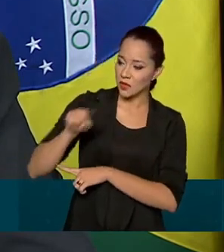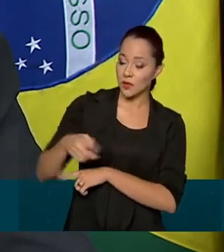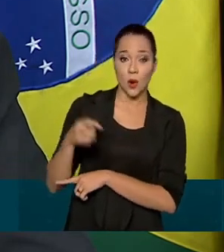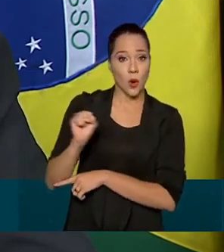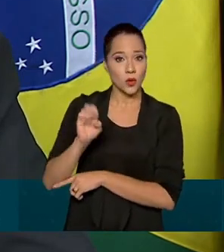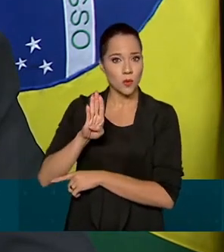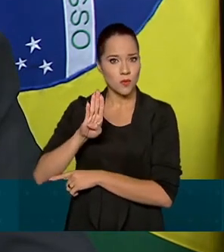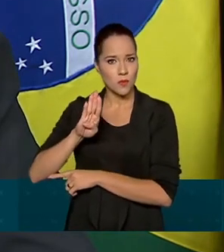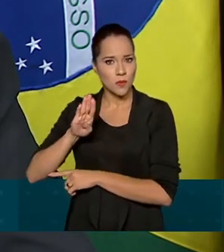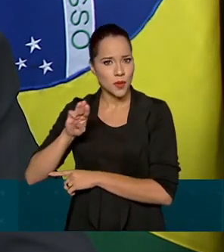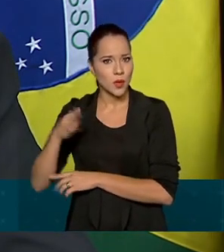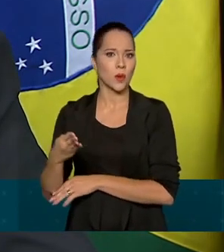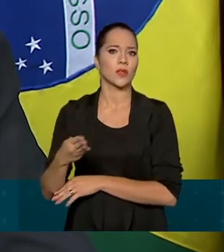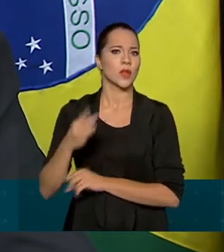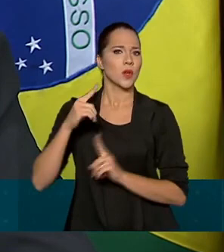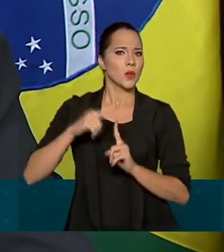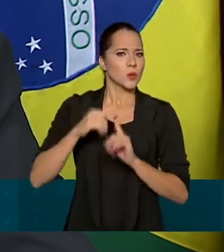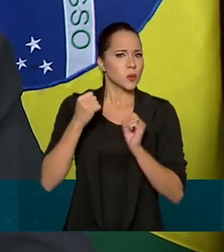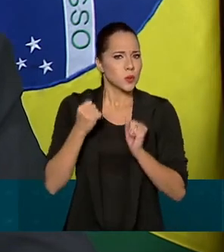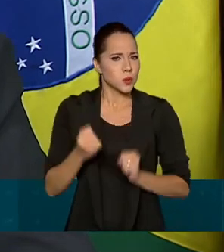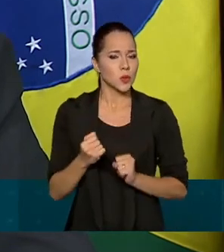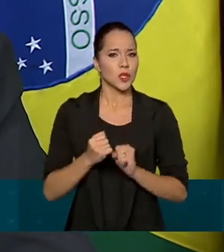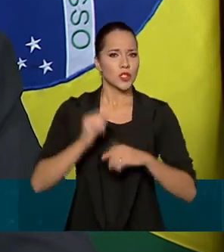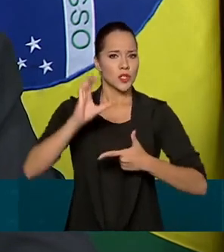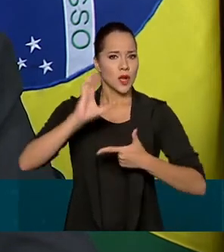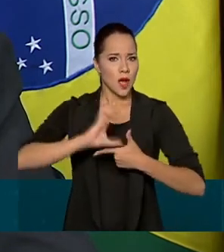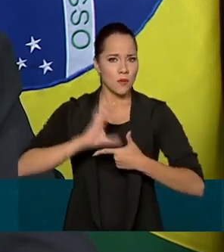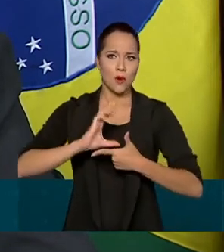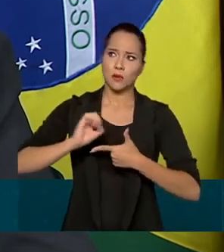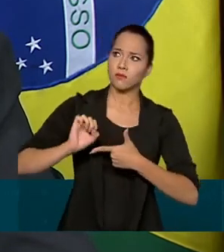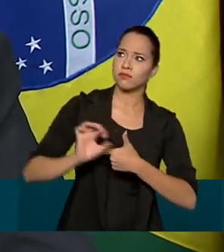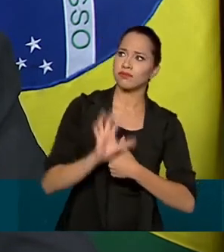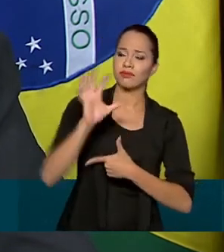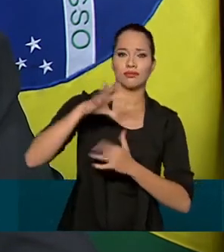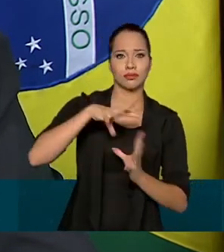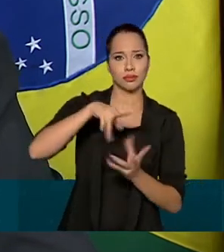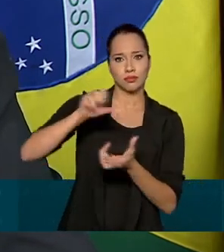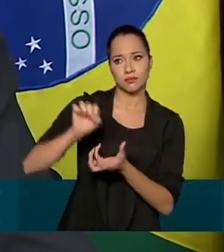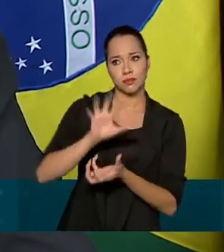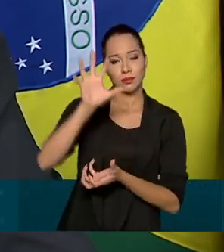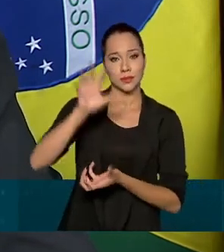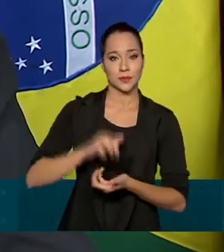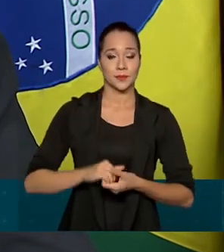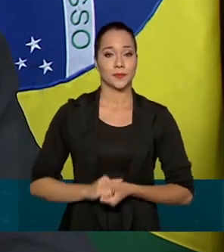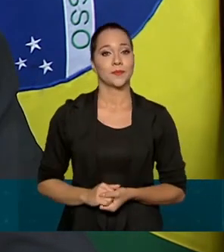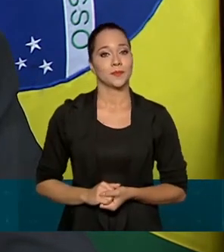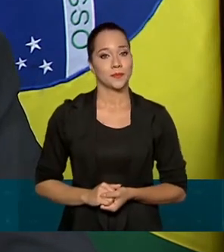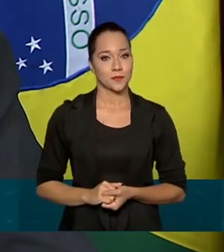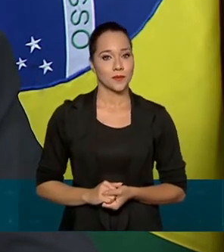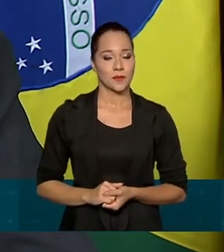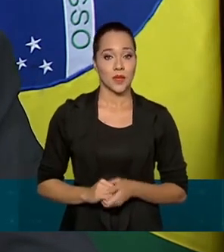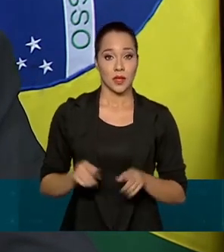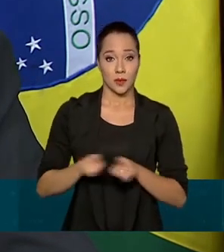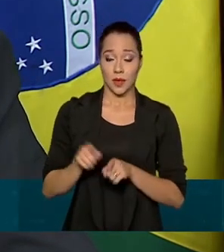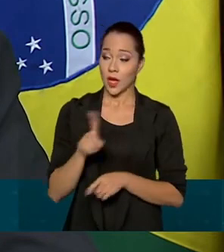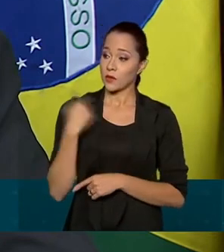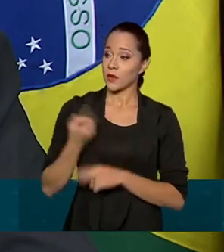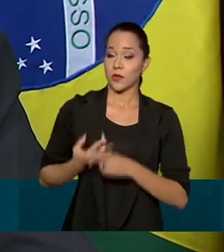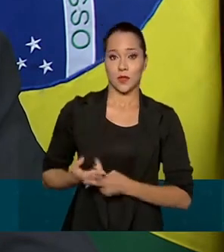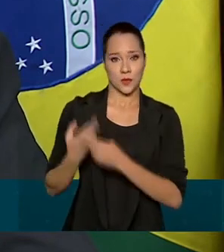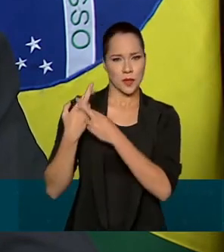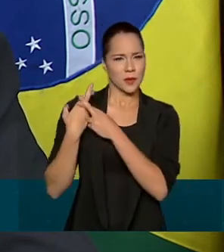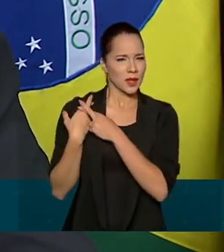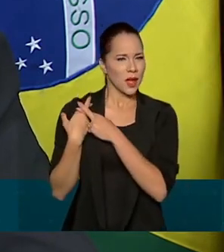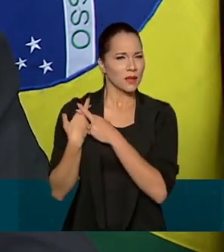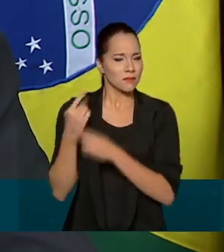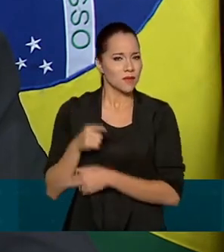bilhões de toneladas de carbono na atmosfera. À luz de nossas responsabilidades